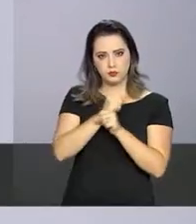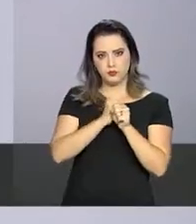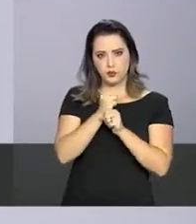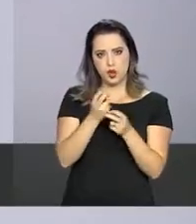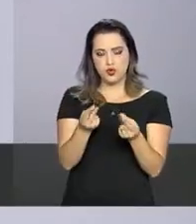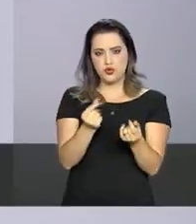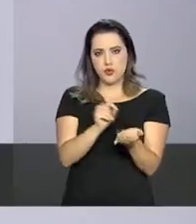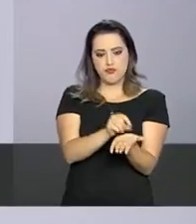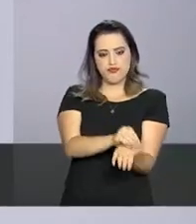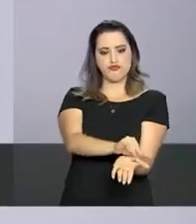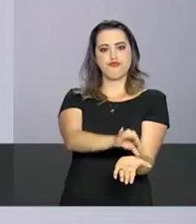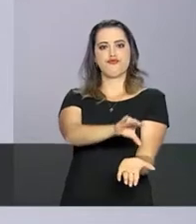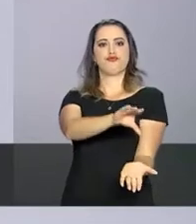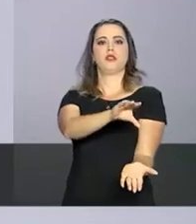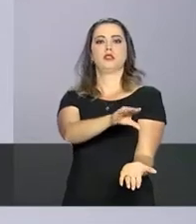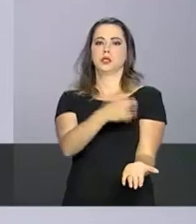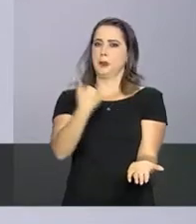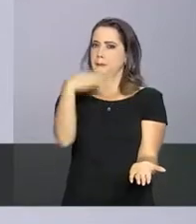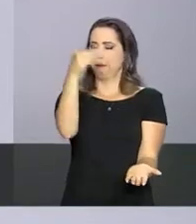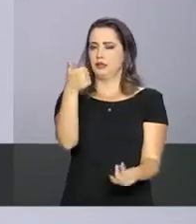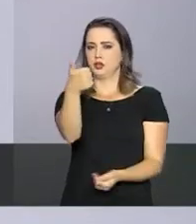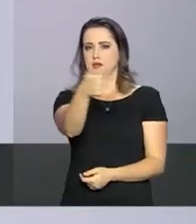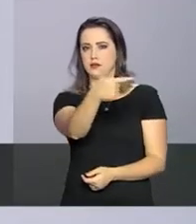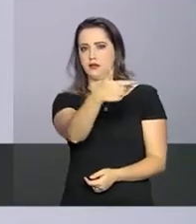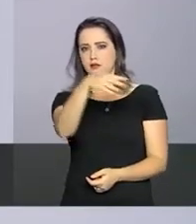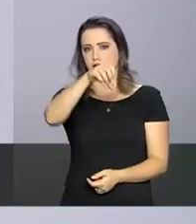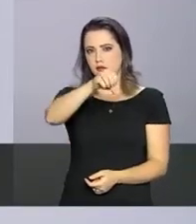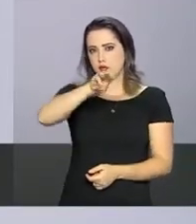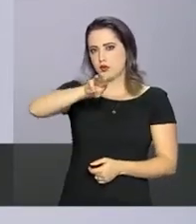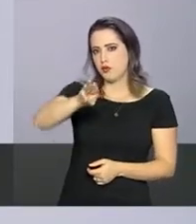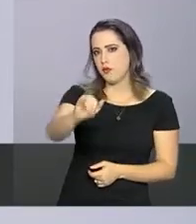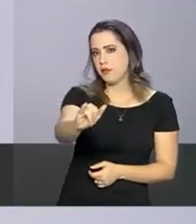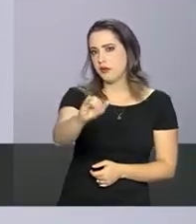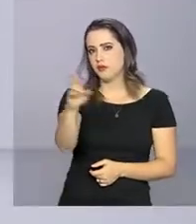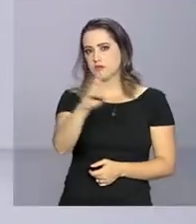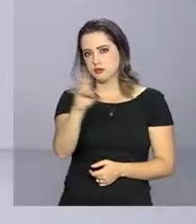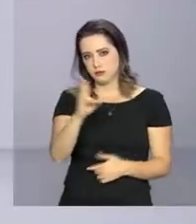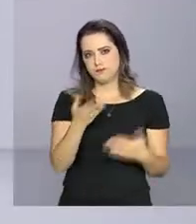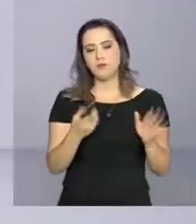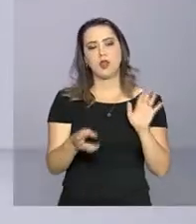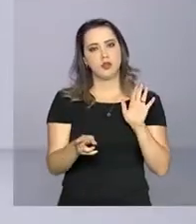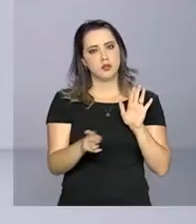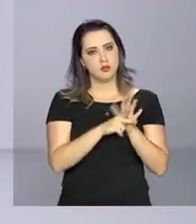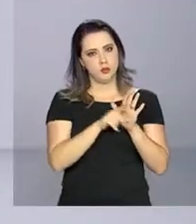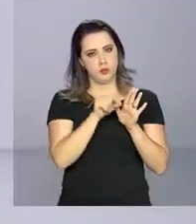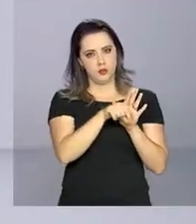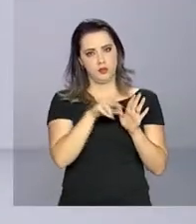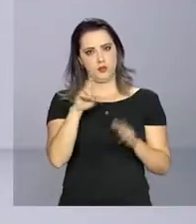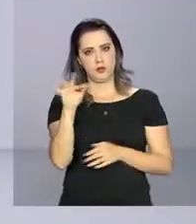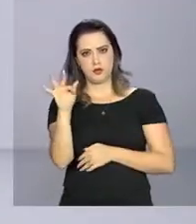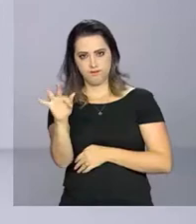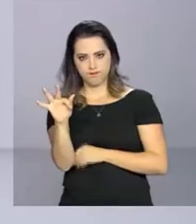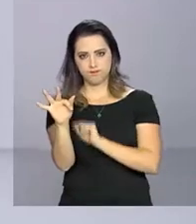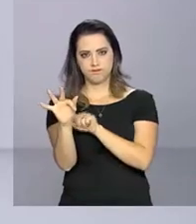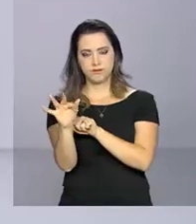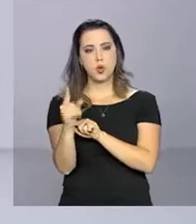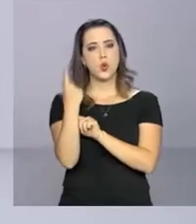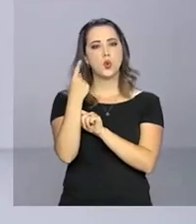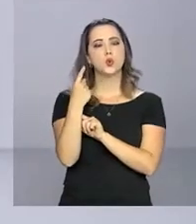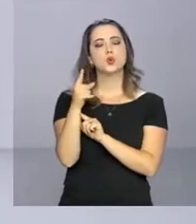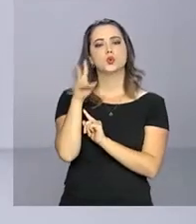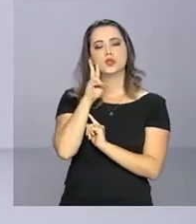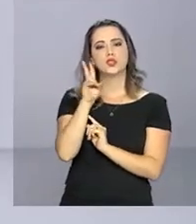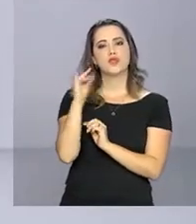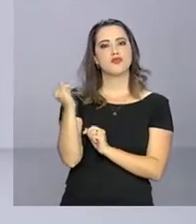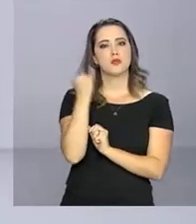montante arrecadado ultrapassou os 129 bilhões de reais. Os dados são da Receita Federal. Um dos destaques foi a